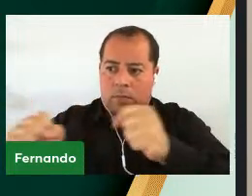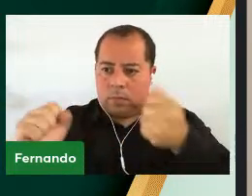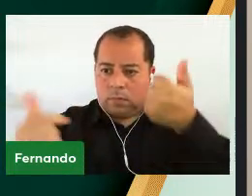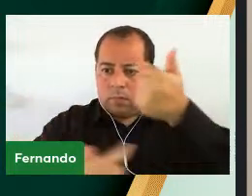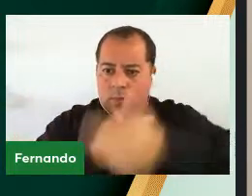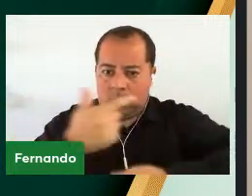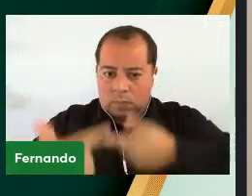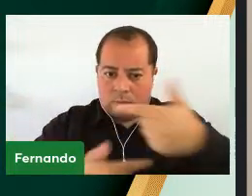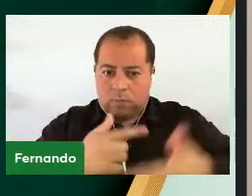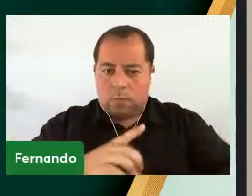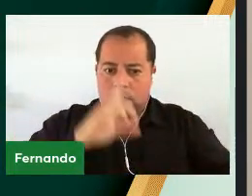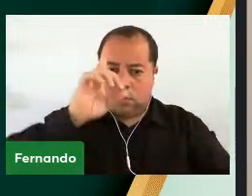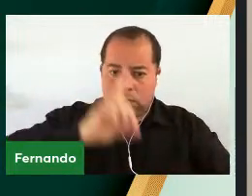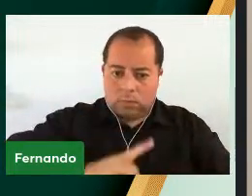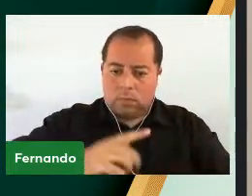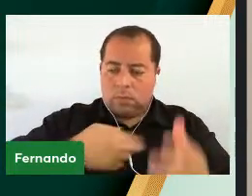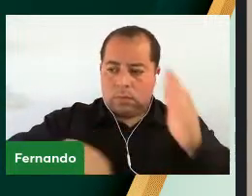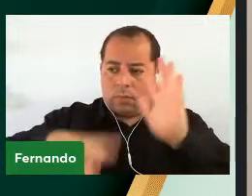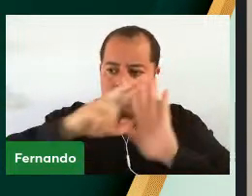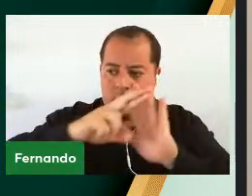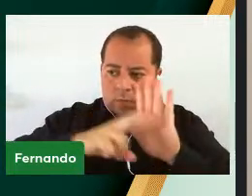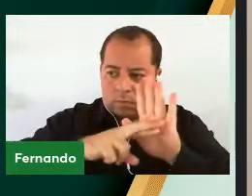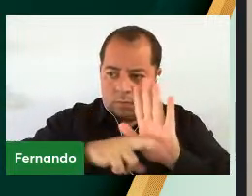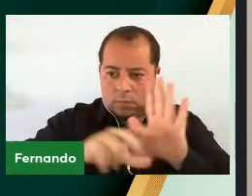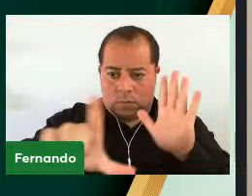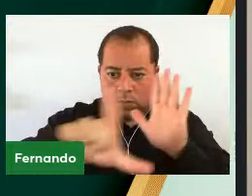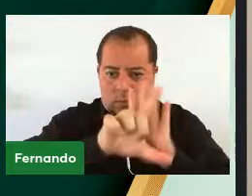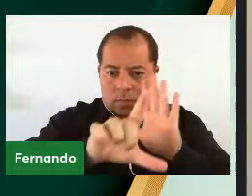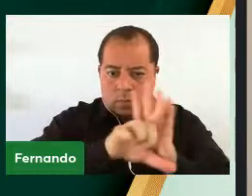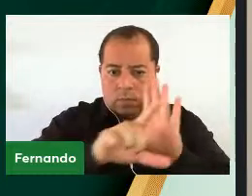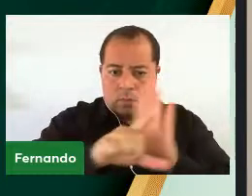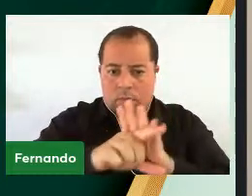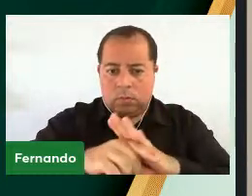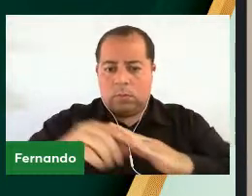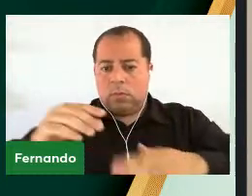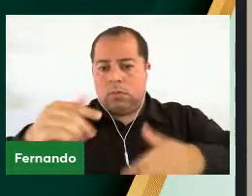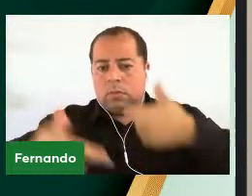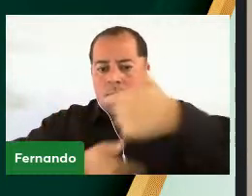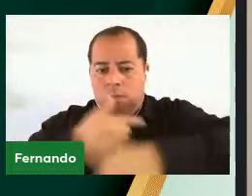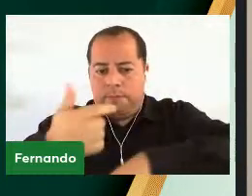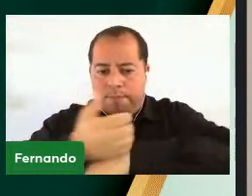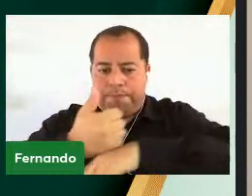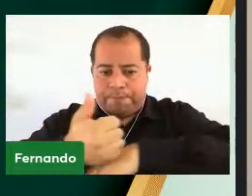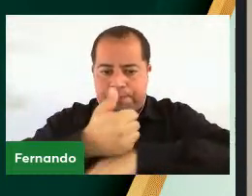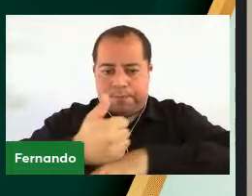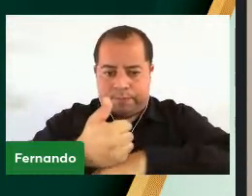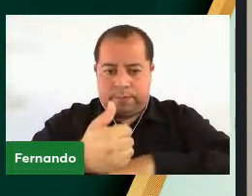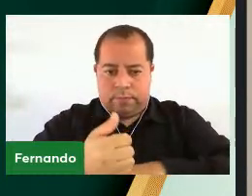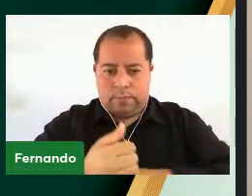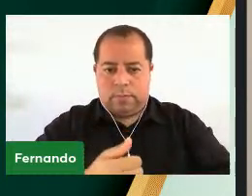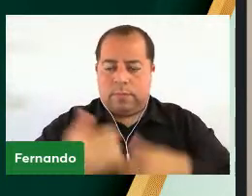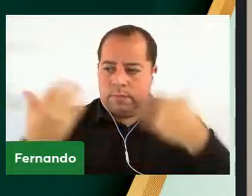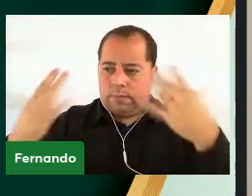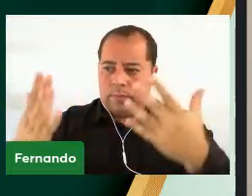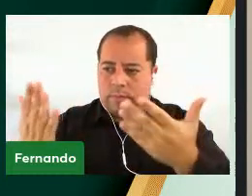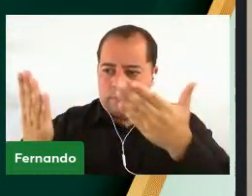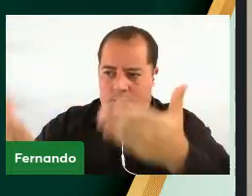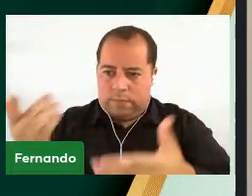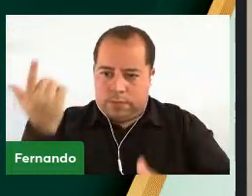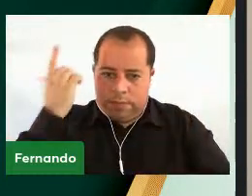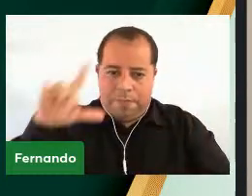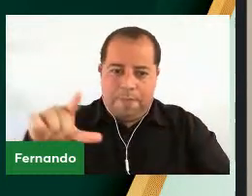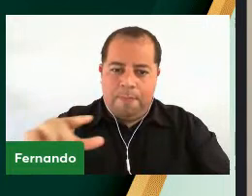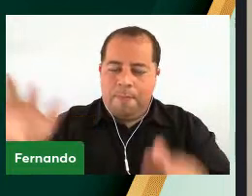todos os direitos e prorrogativas previstas em lei E para o exercício de sua profissão Parabéns, sucesso,